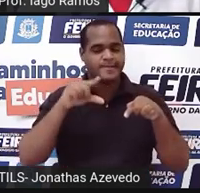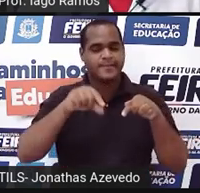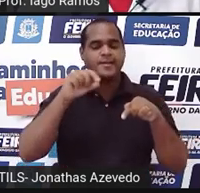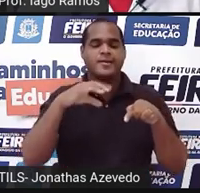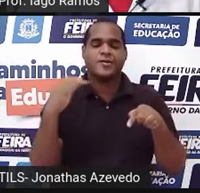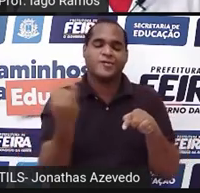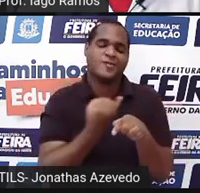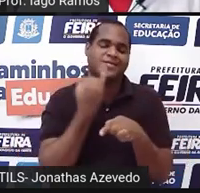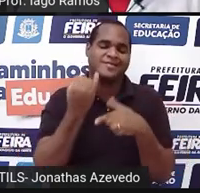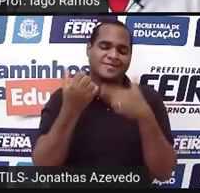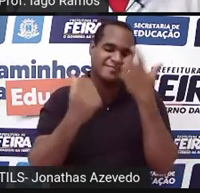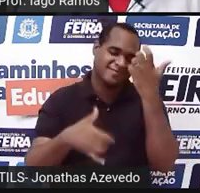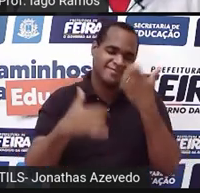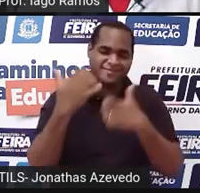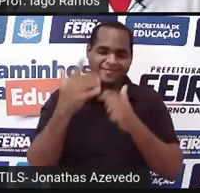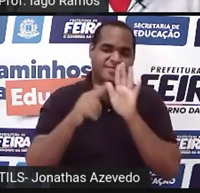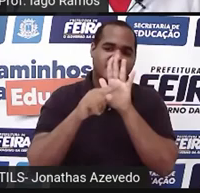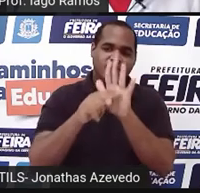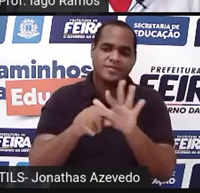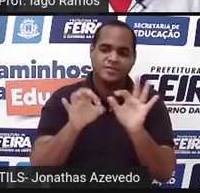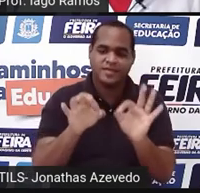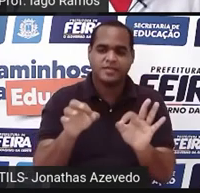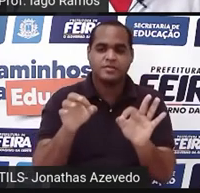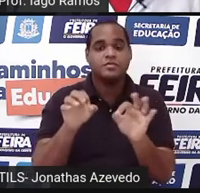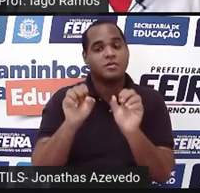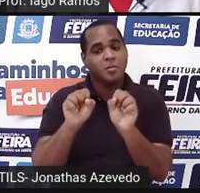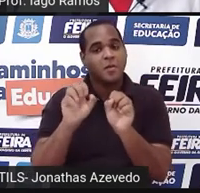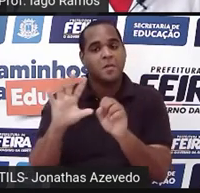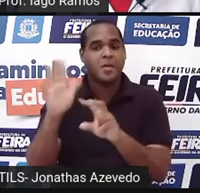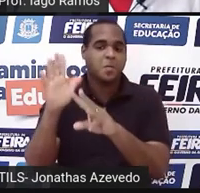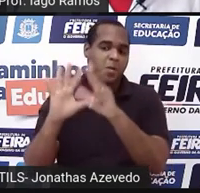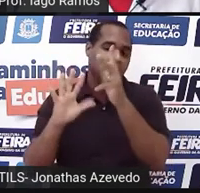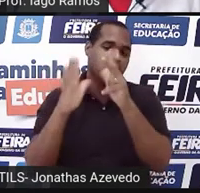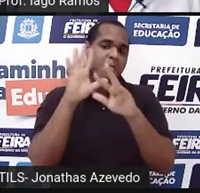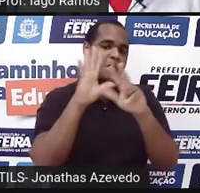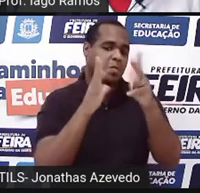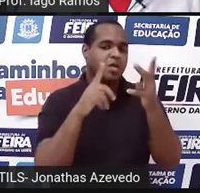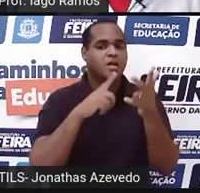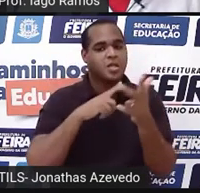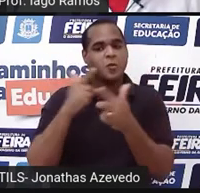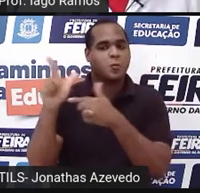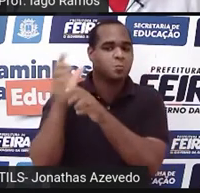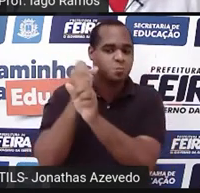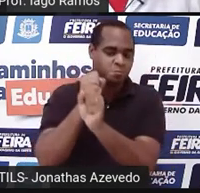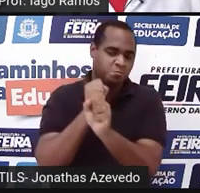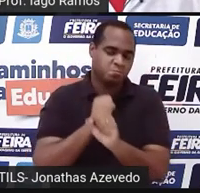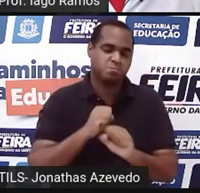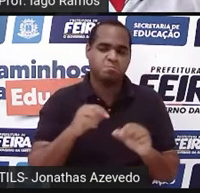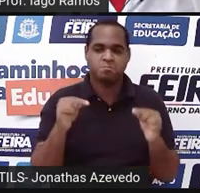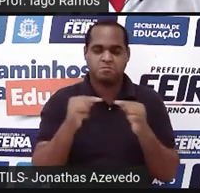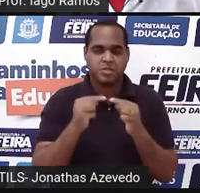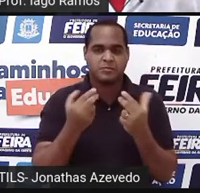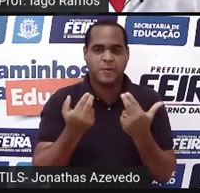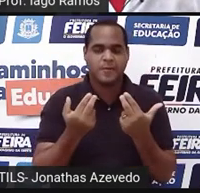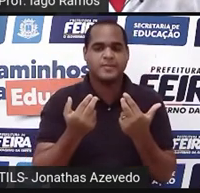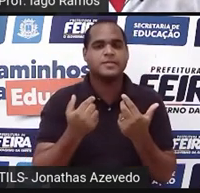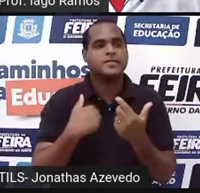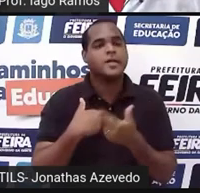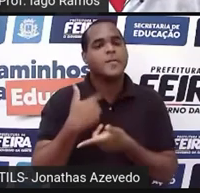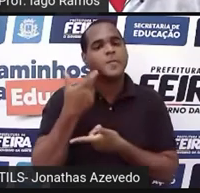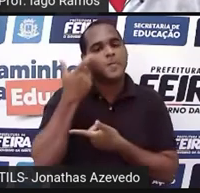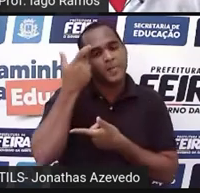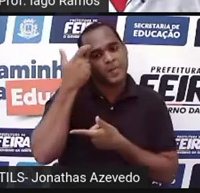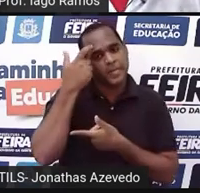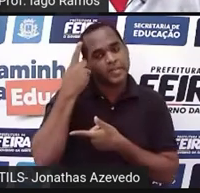tá? Tem um detalhezinho que pode acontecer em outras contas como essa. Olha só, mentalmente, na